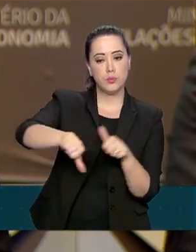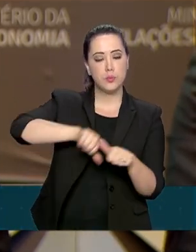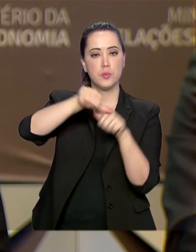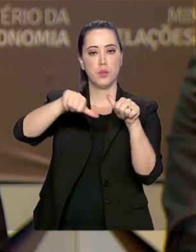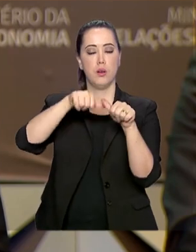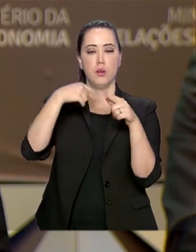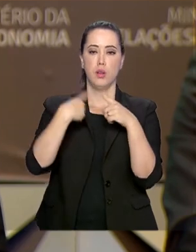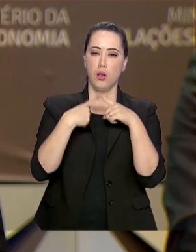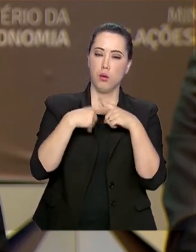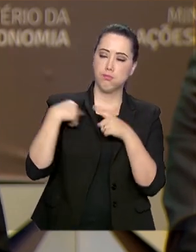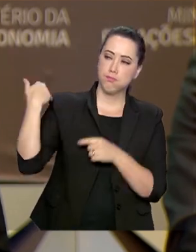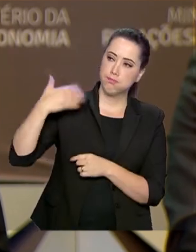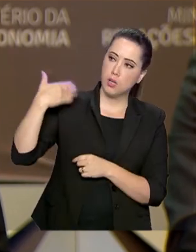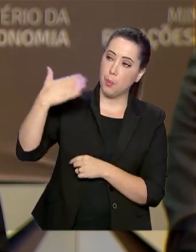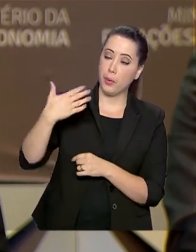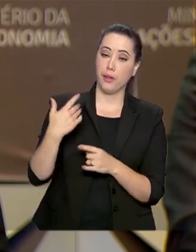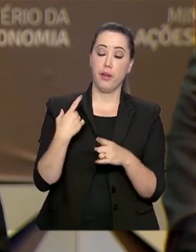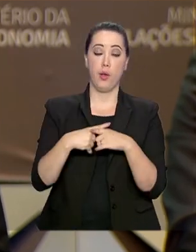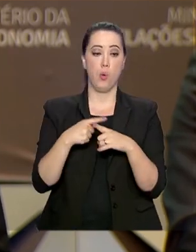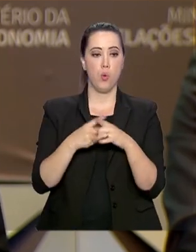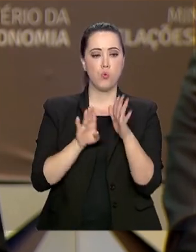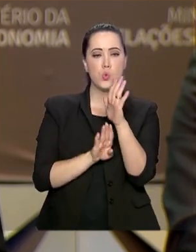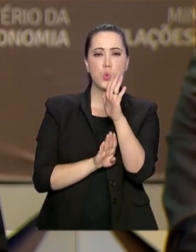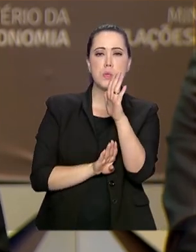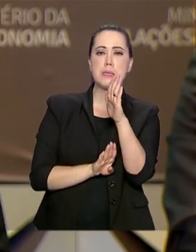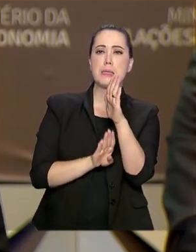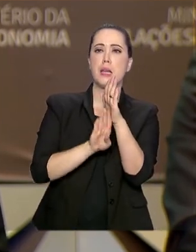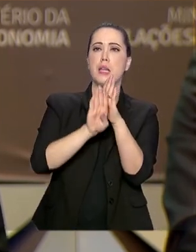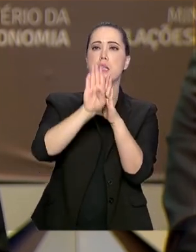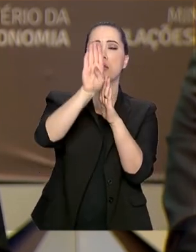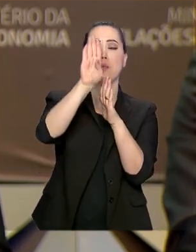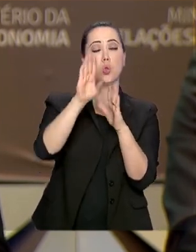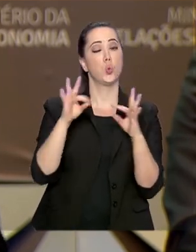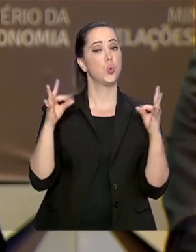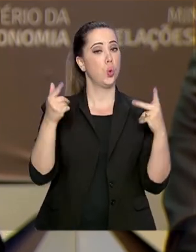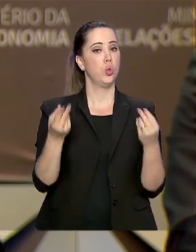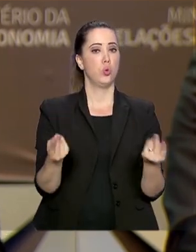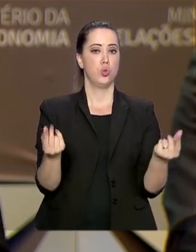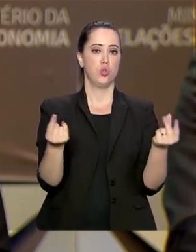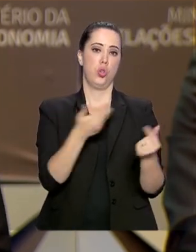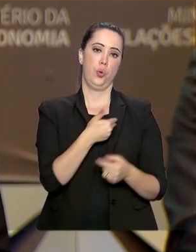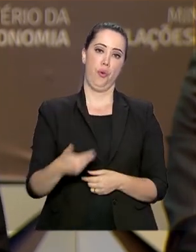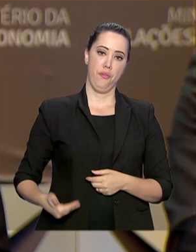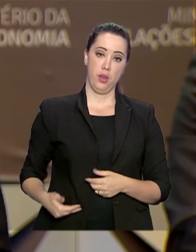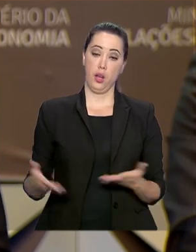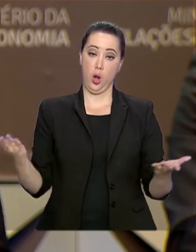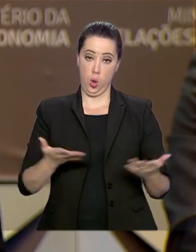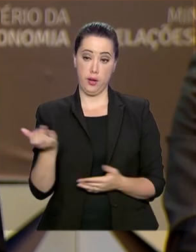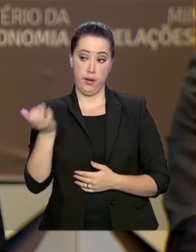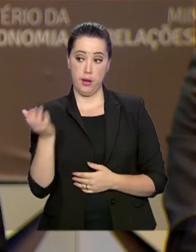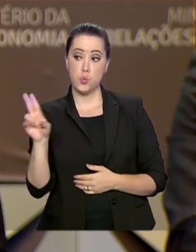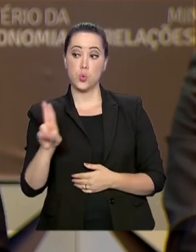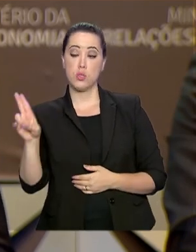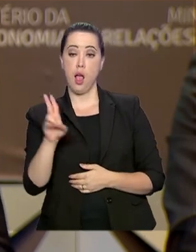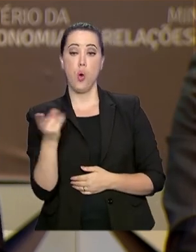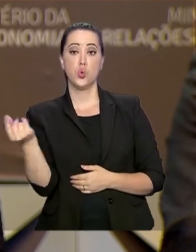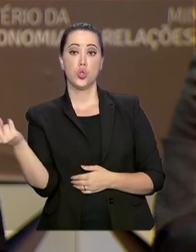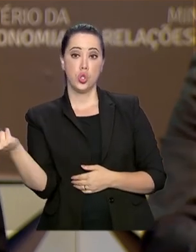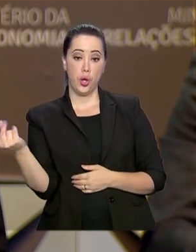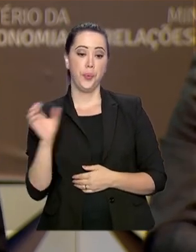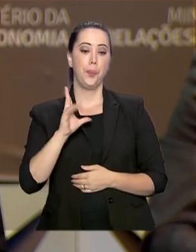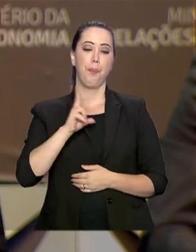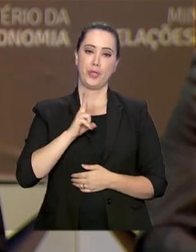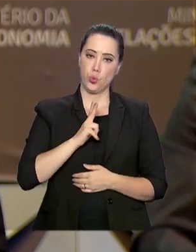surtos de crescimento brasileiro foram todos com dinheiro público. Nós queremos fazer com dinheiro privado. O papel do Banco Central nisso é